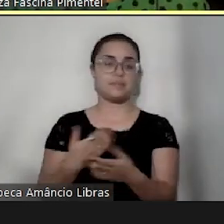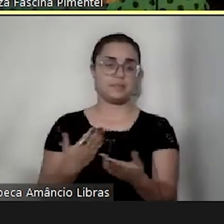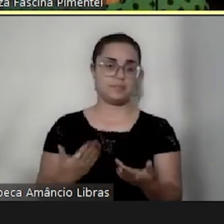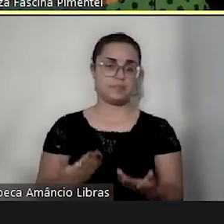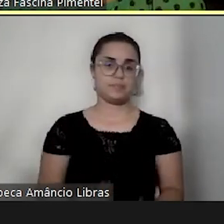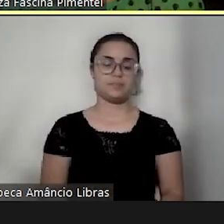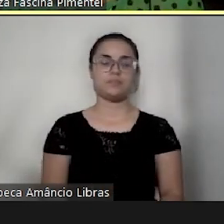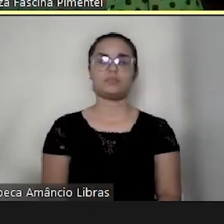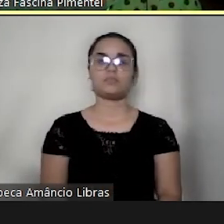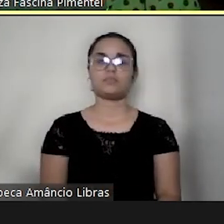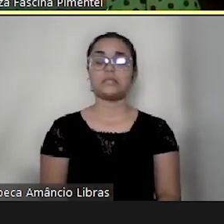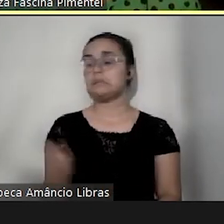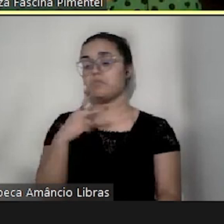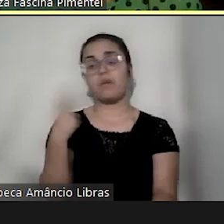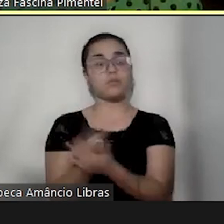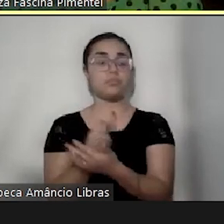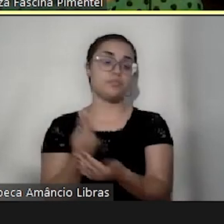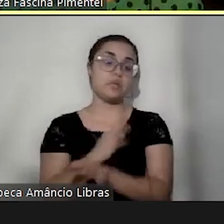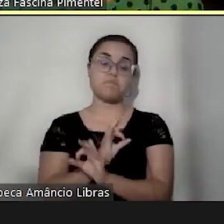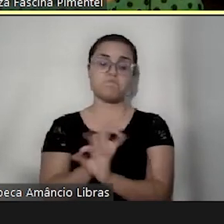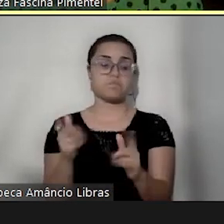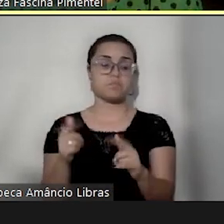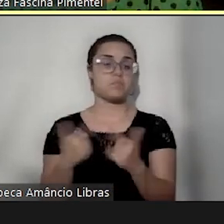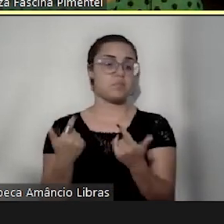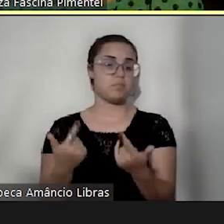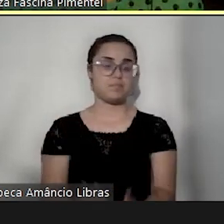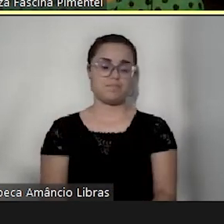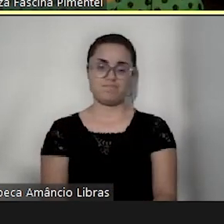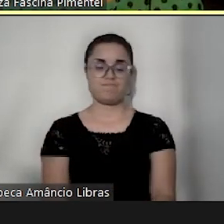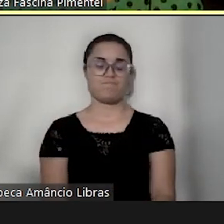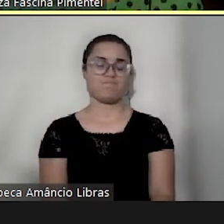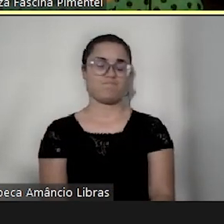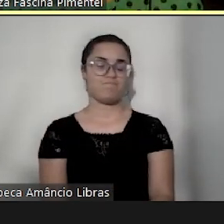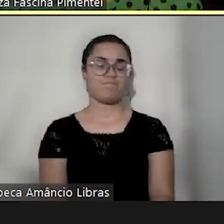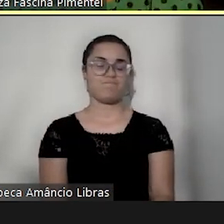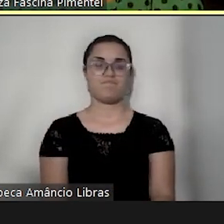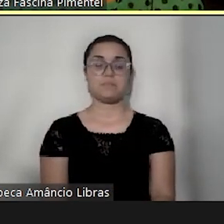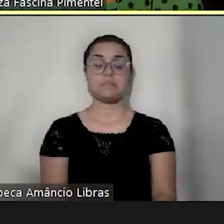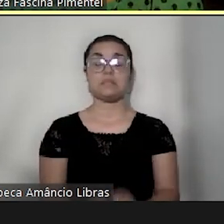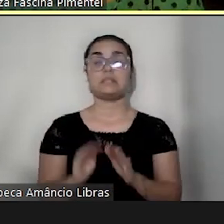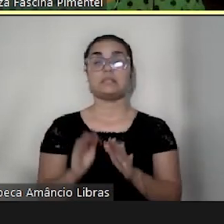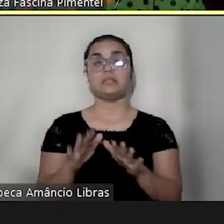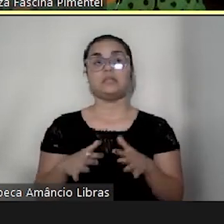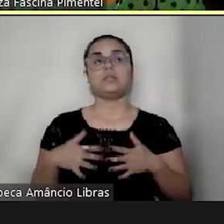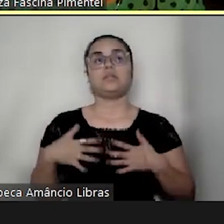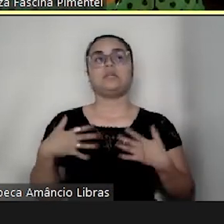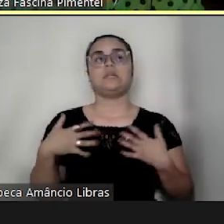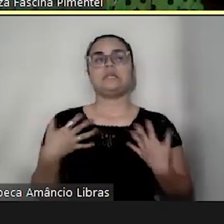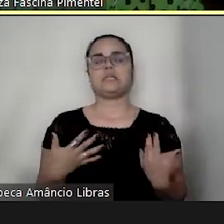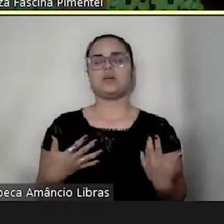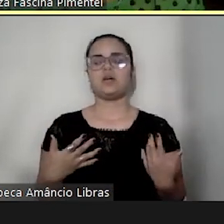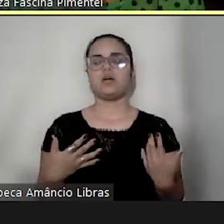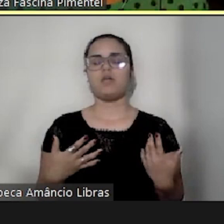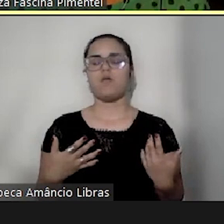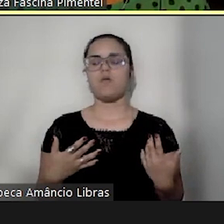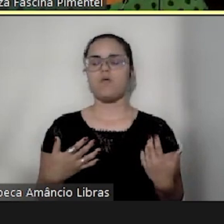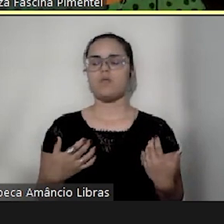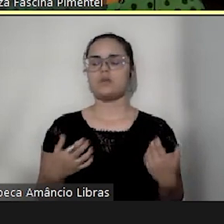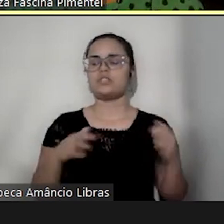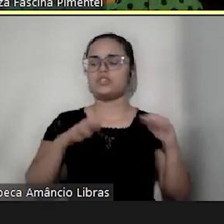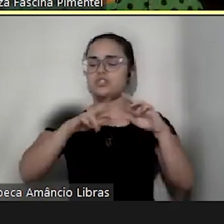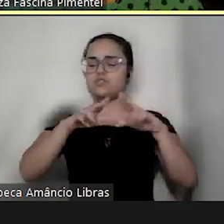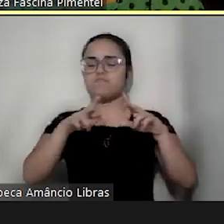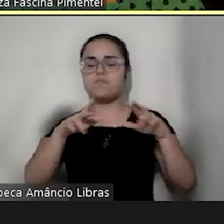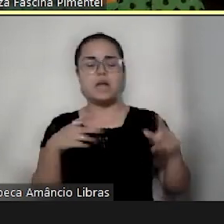não vai ser. não vai ser. Então, o quanto eu tive expectativas quanto a fala do